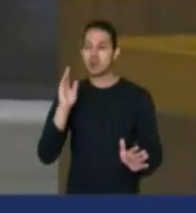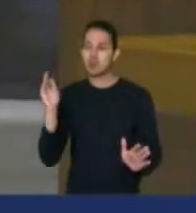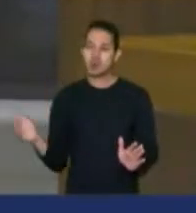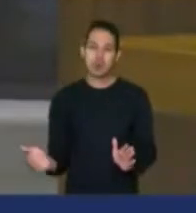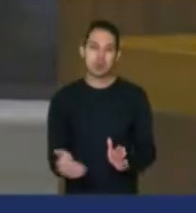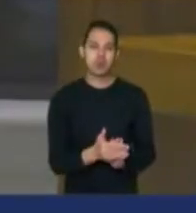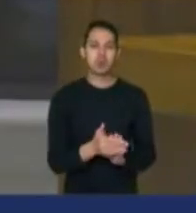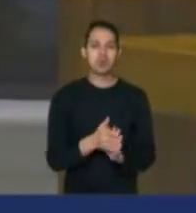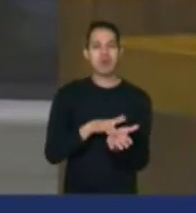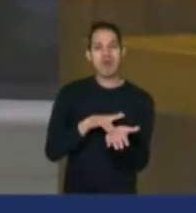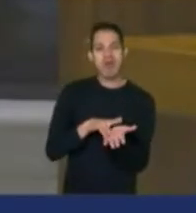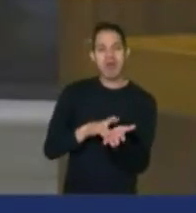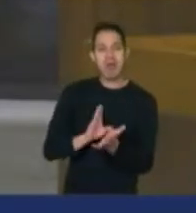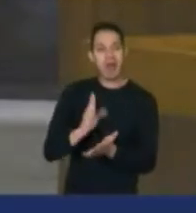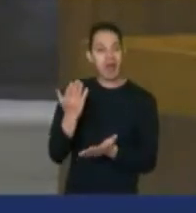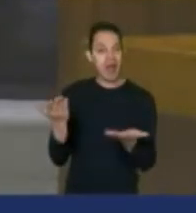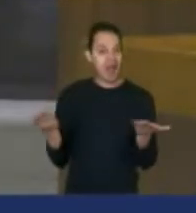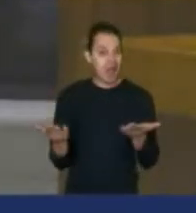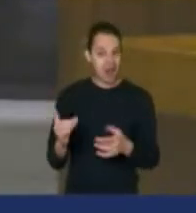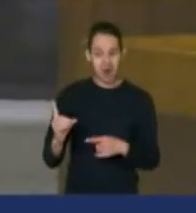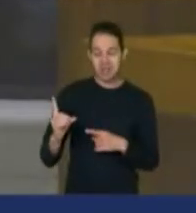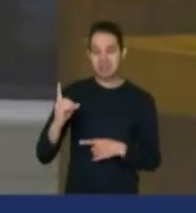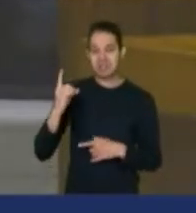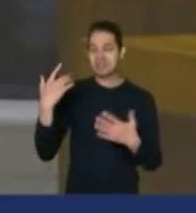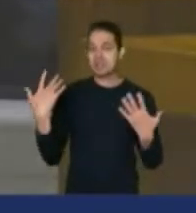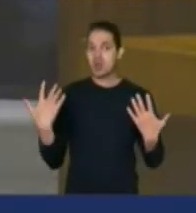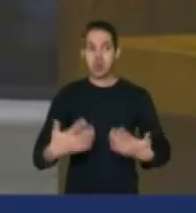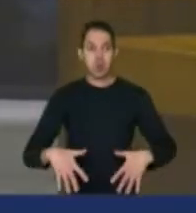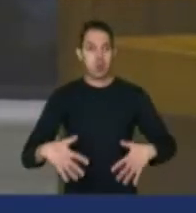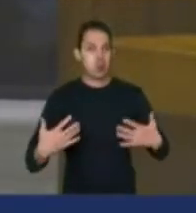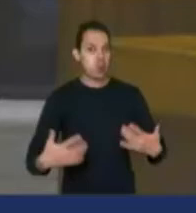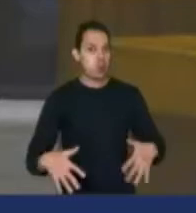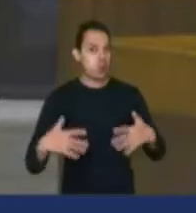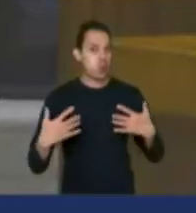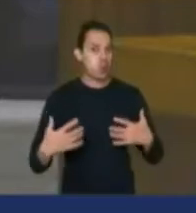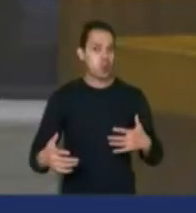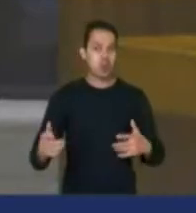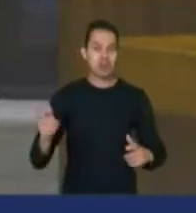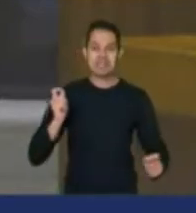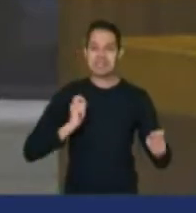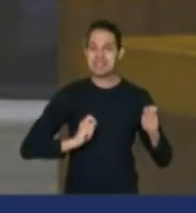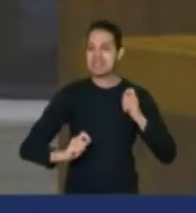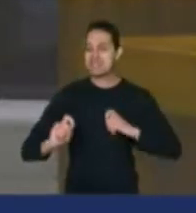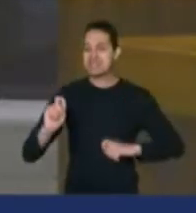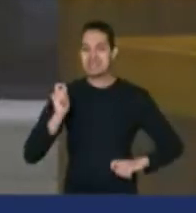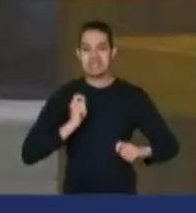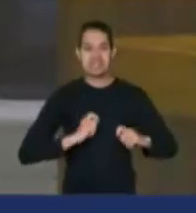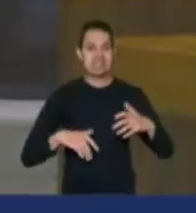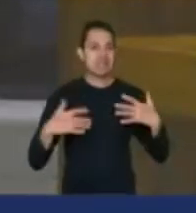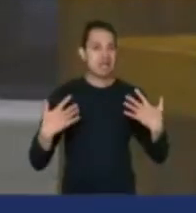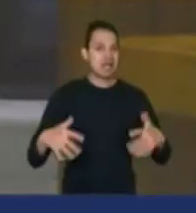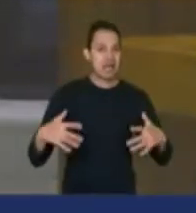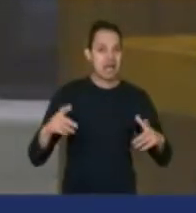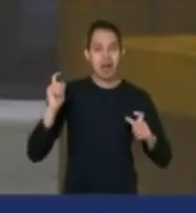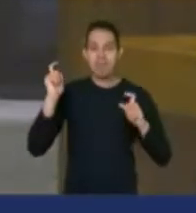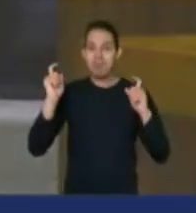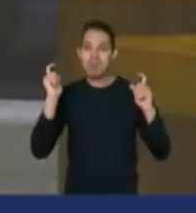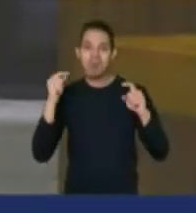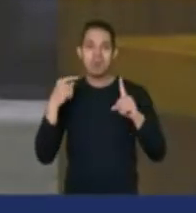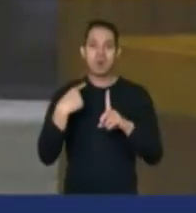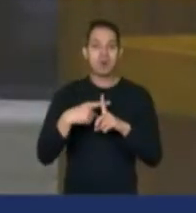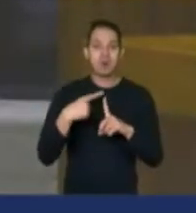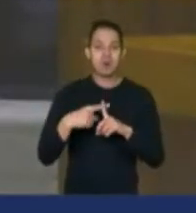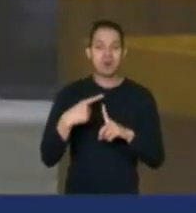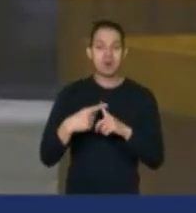E agora ele está desesperado, deputado Calil, presidente. Ele está desesperado porque explodiu o preço